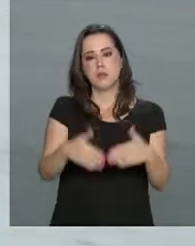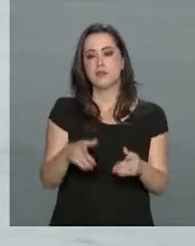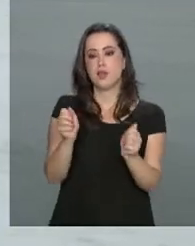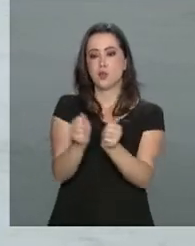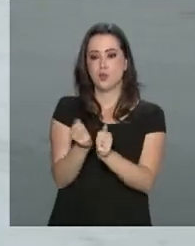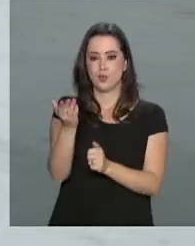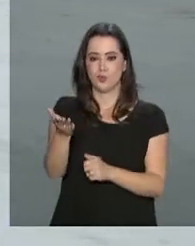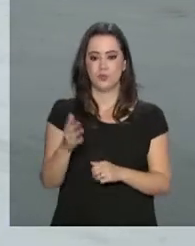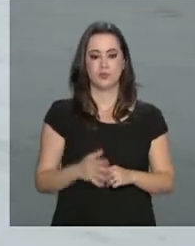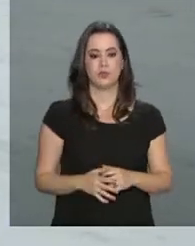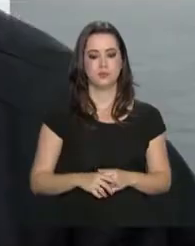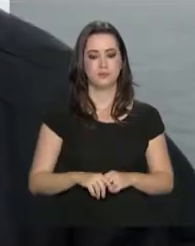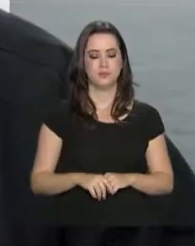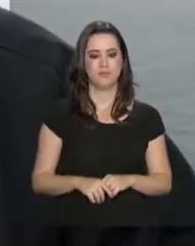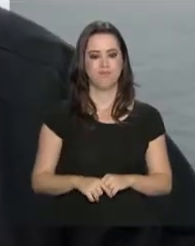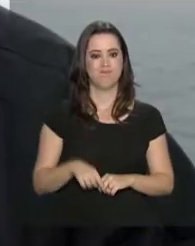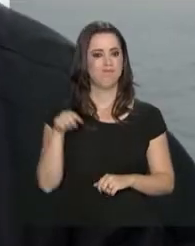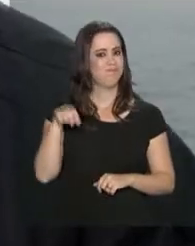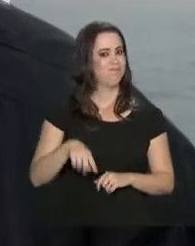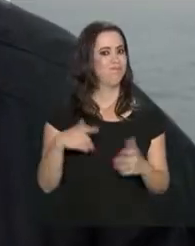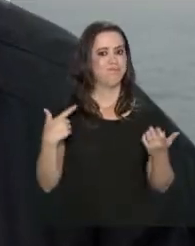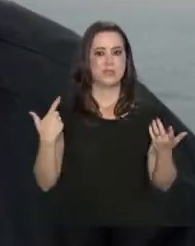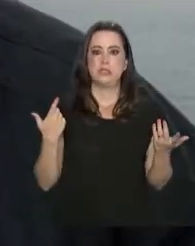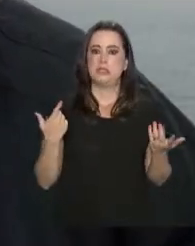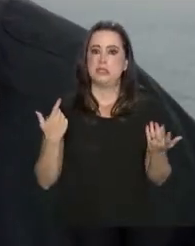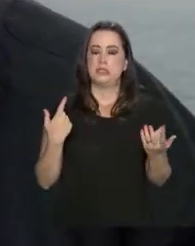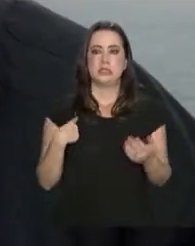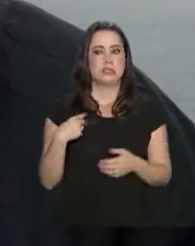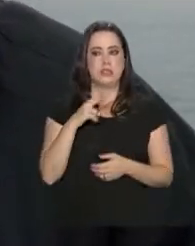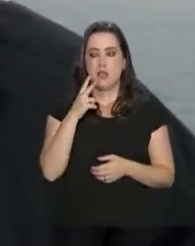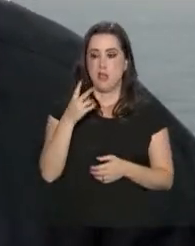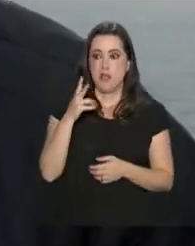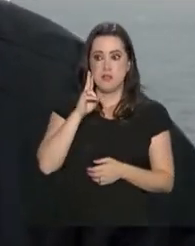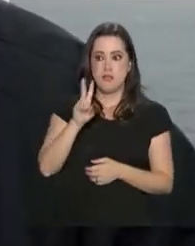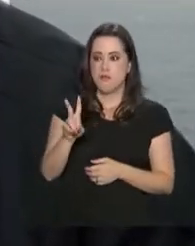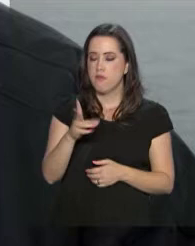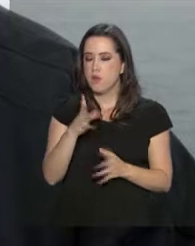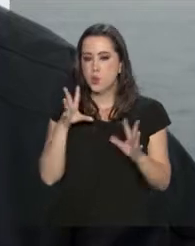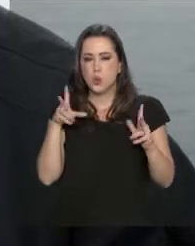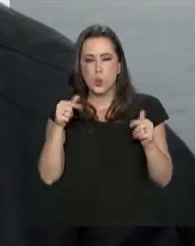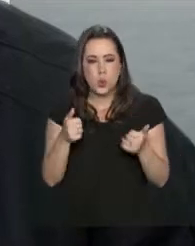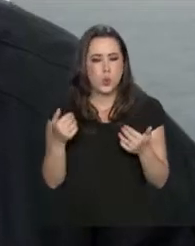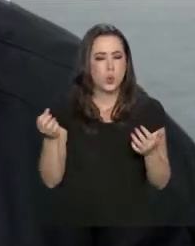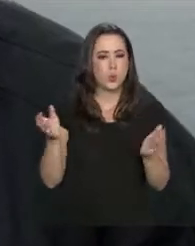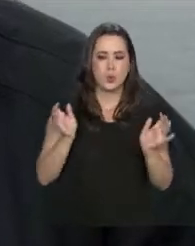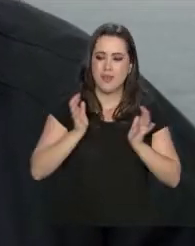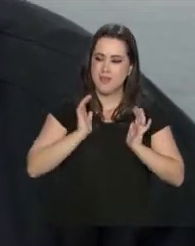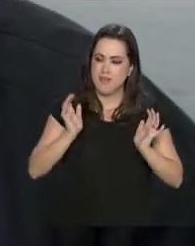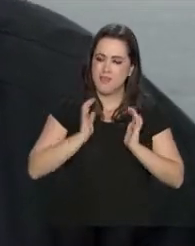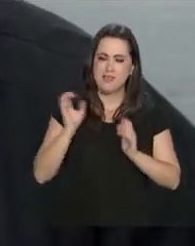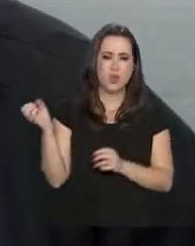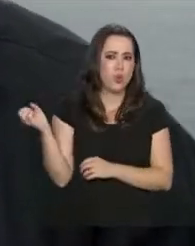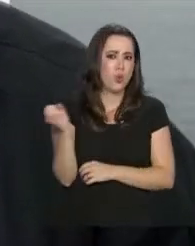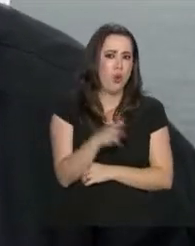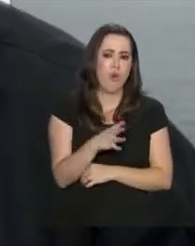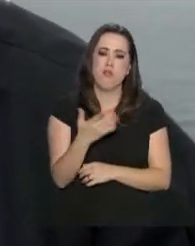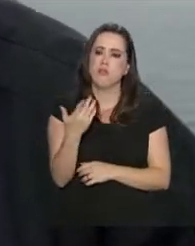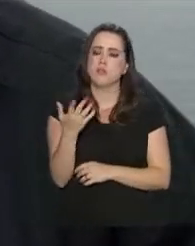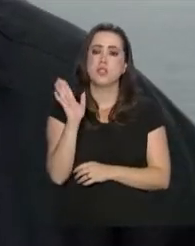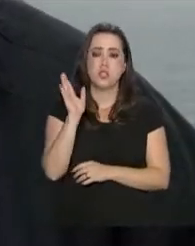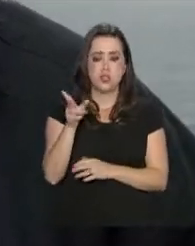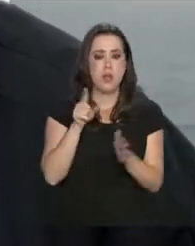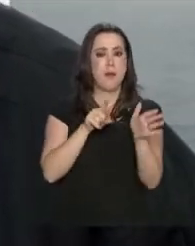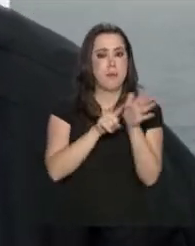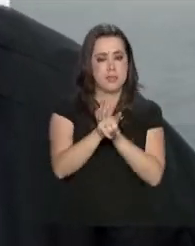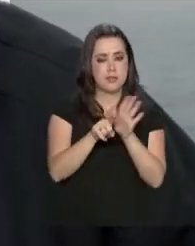na Antártica. O continente Antártico ainda é um continente inexplorado. Ele tem uma série de riquezas. Já foram